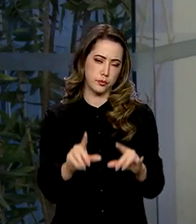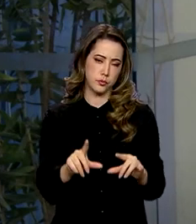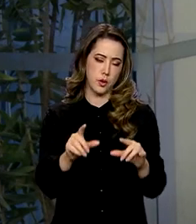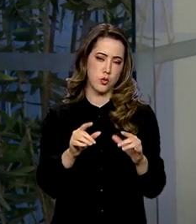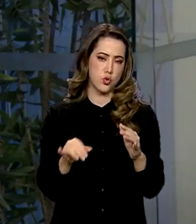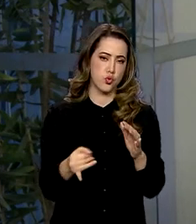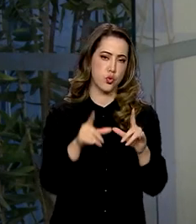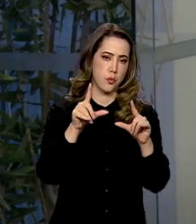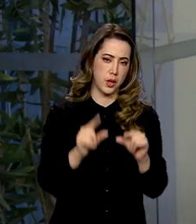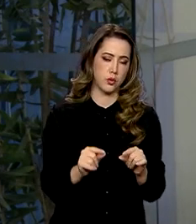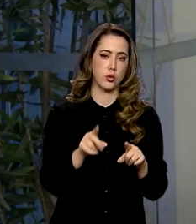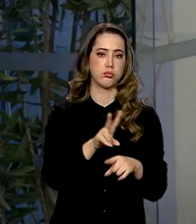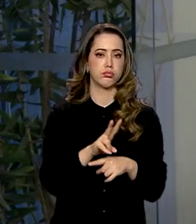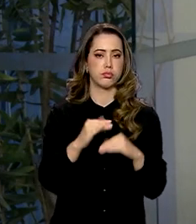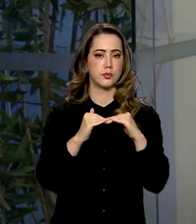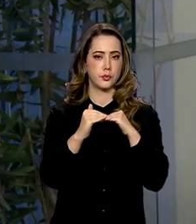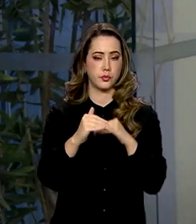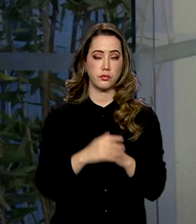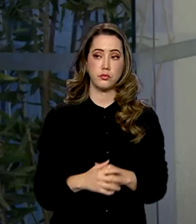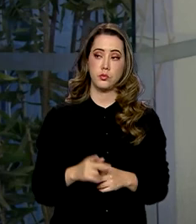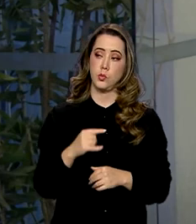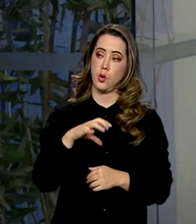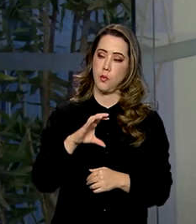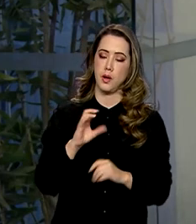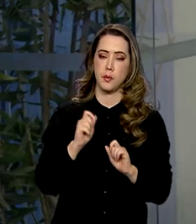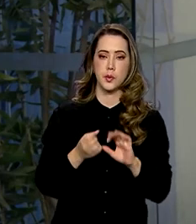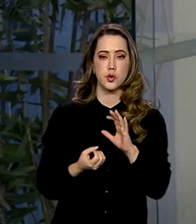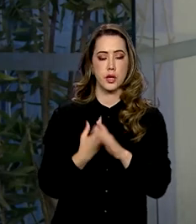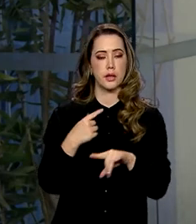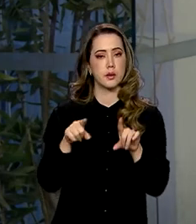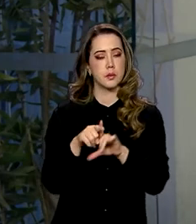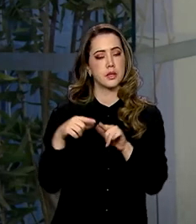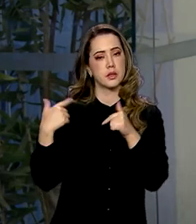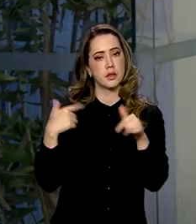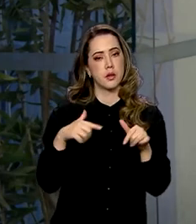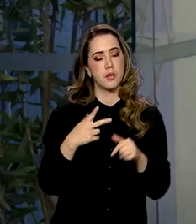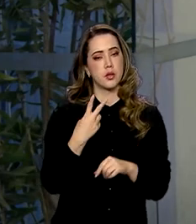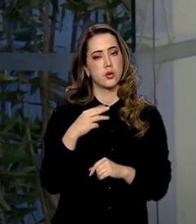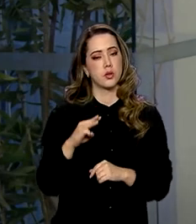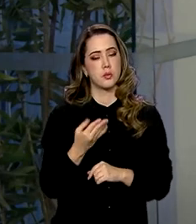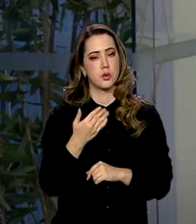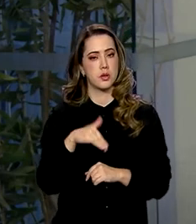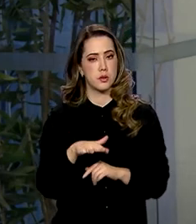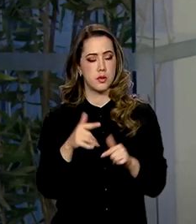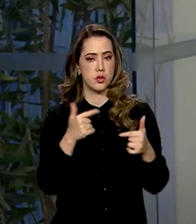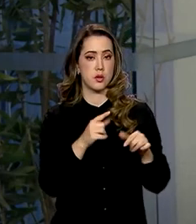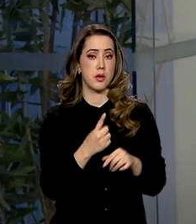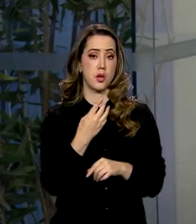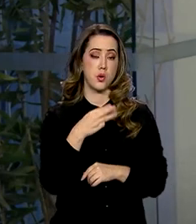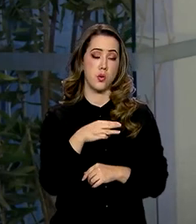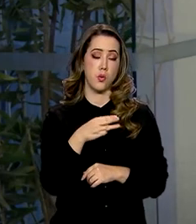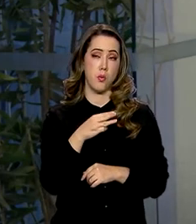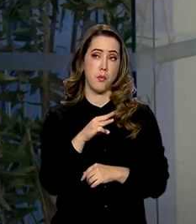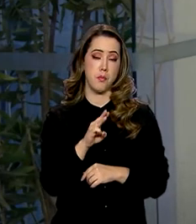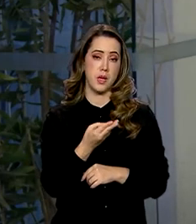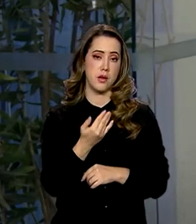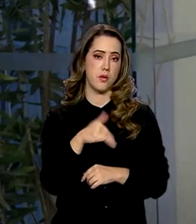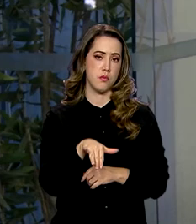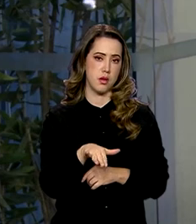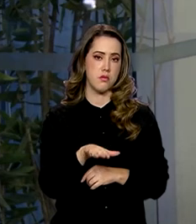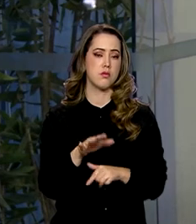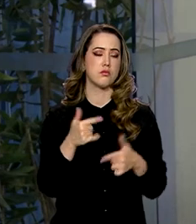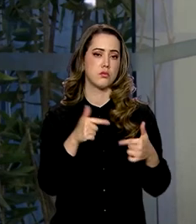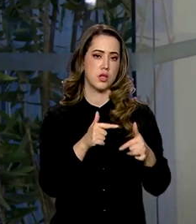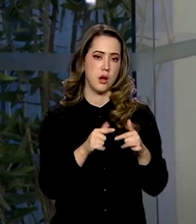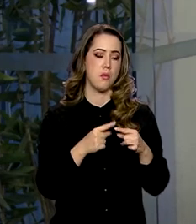economia, expectativa é de que ele também gere empregos. 2,5 de postos diretos de trabalho e 1,5 milhão de postos indiretos.